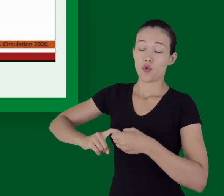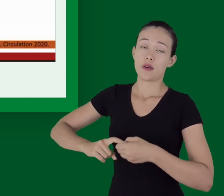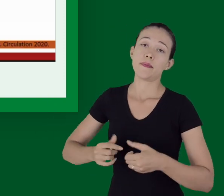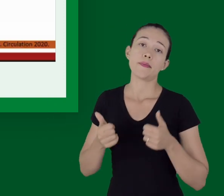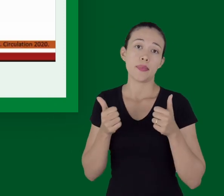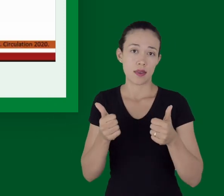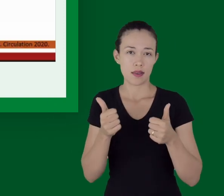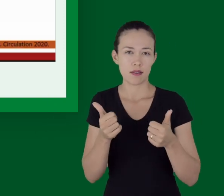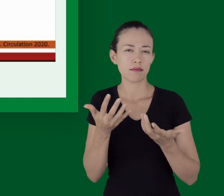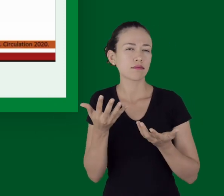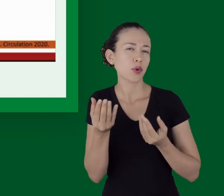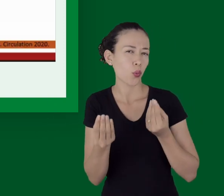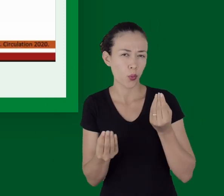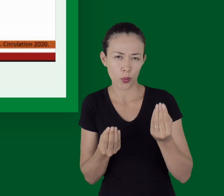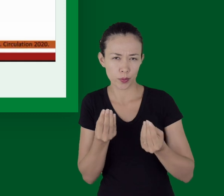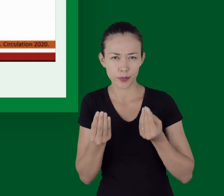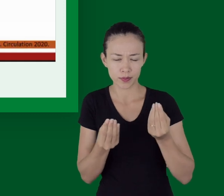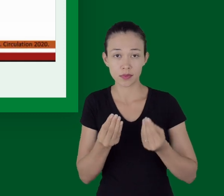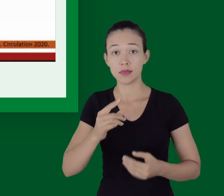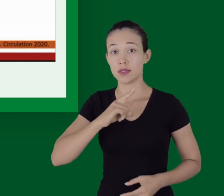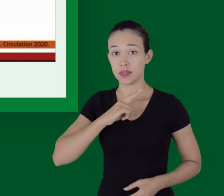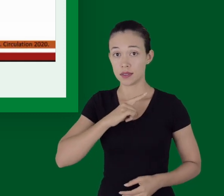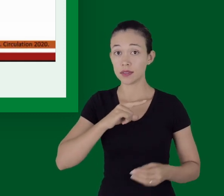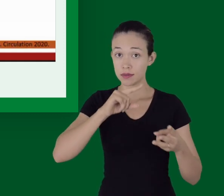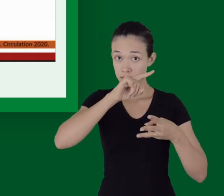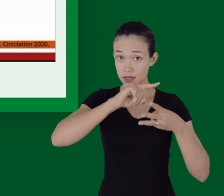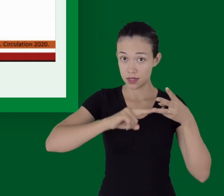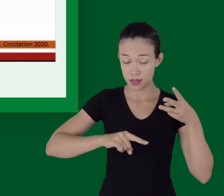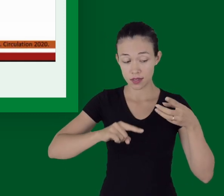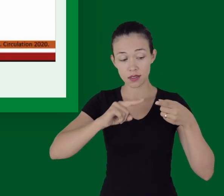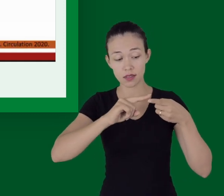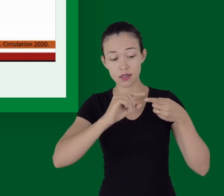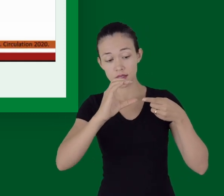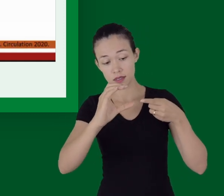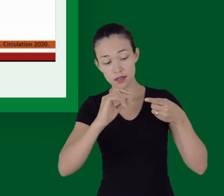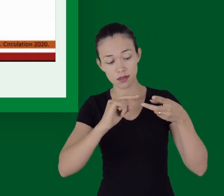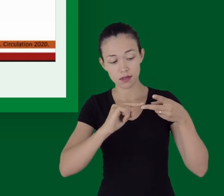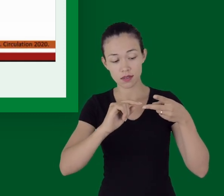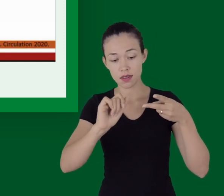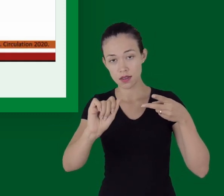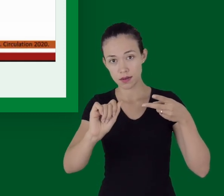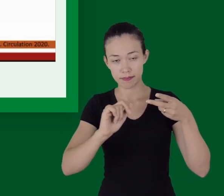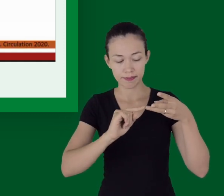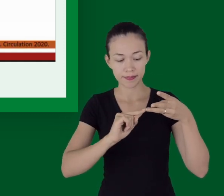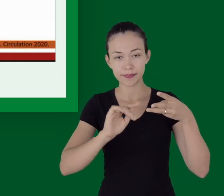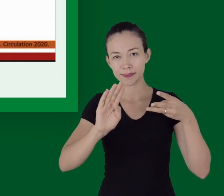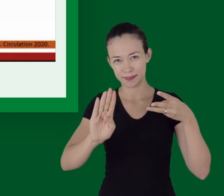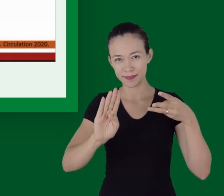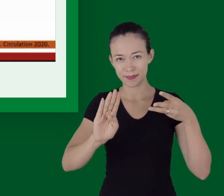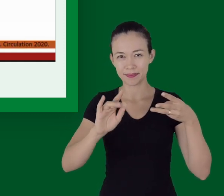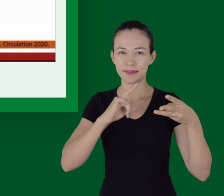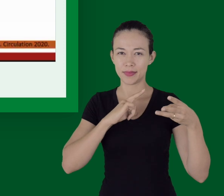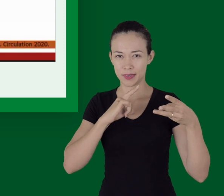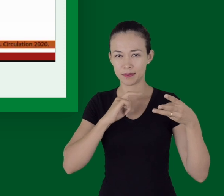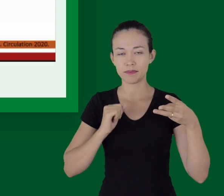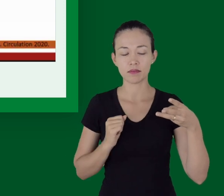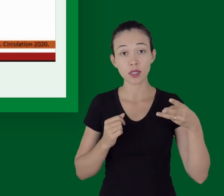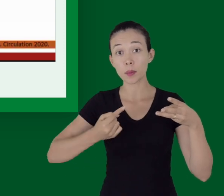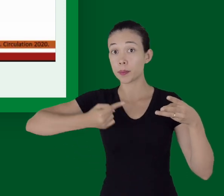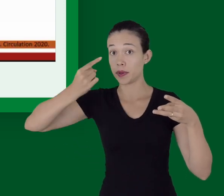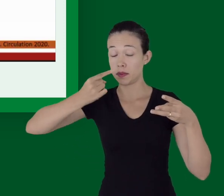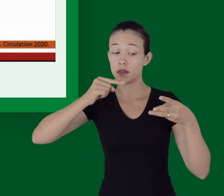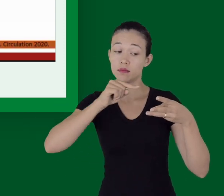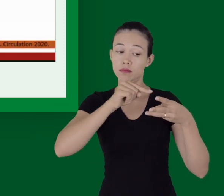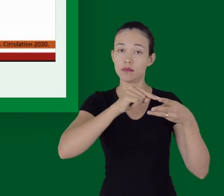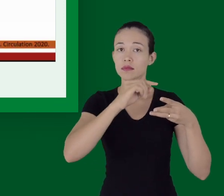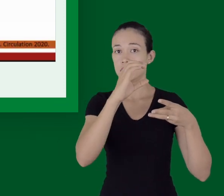O protocolo pode ser bem ensinado através desse mnemônico CAB, de forma que as